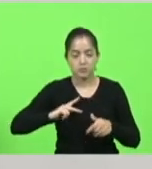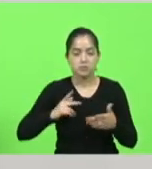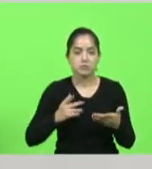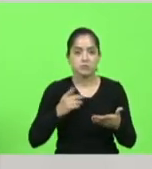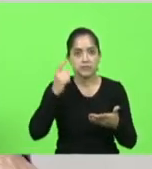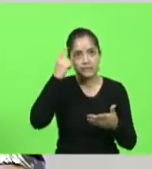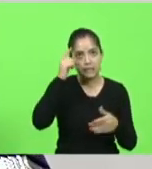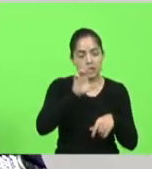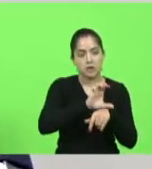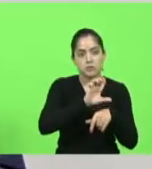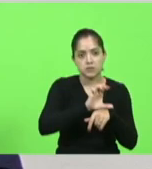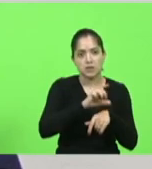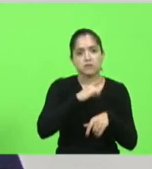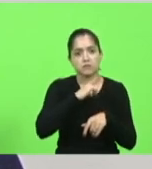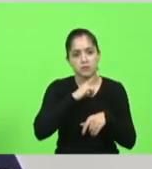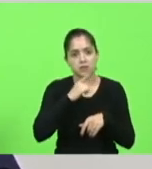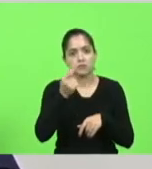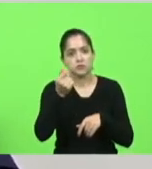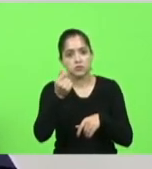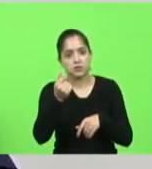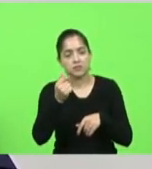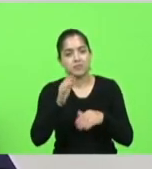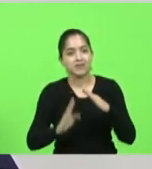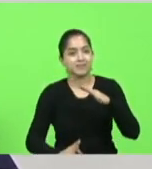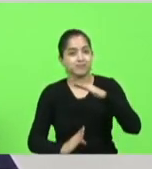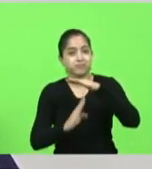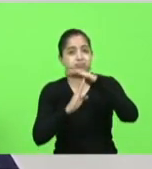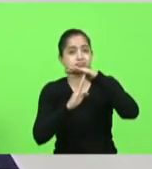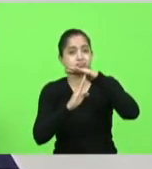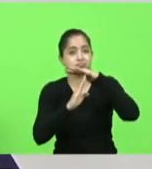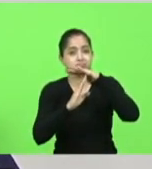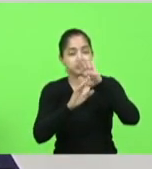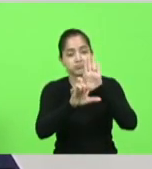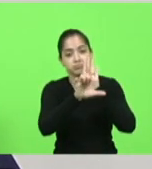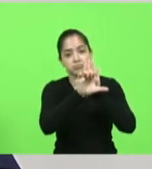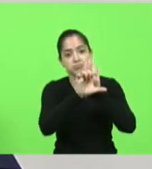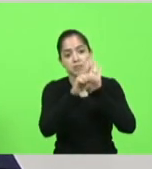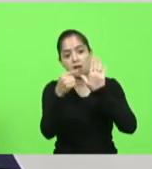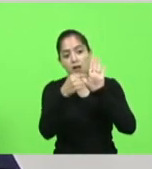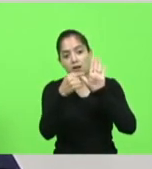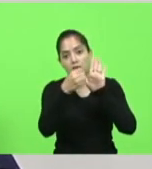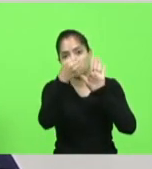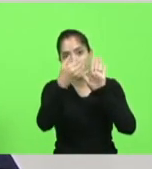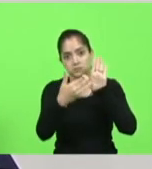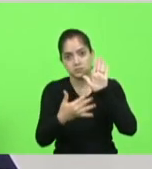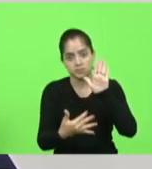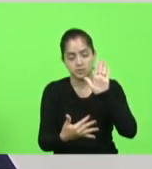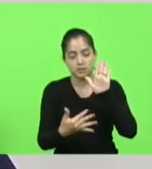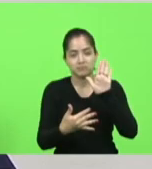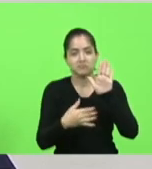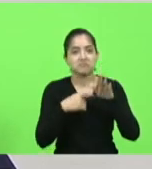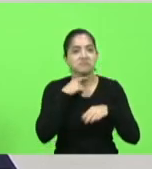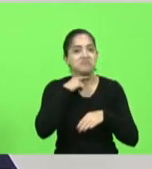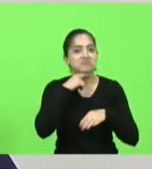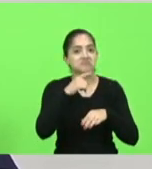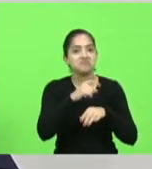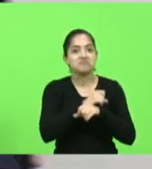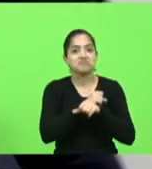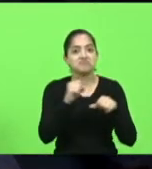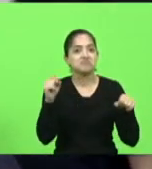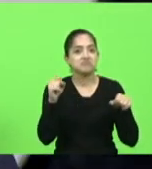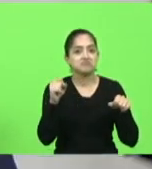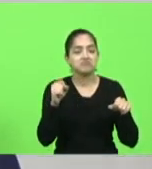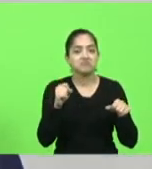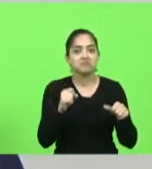O Estado vai chegar no limite de que determina a lei e que não é possível a folha de